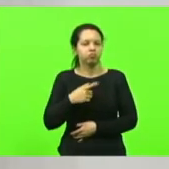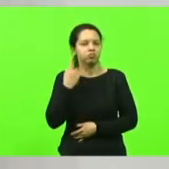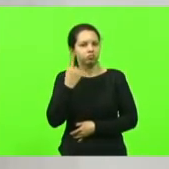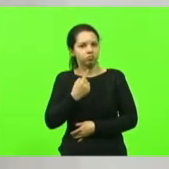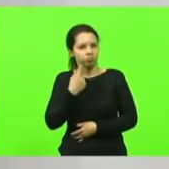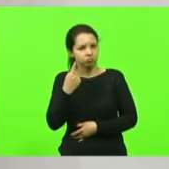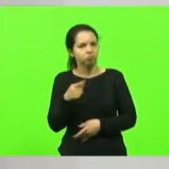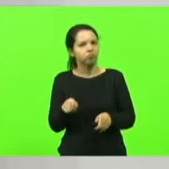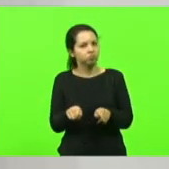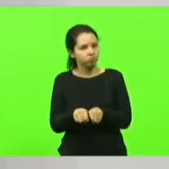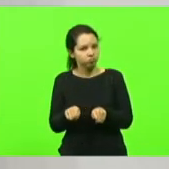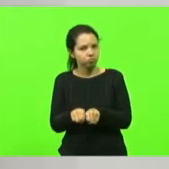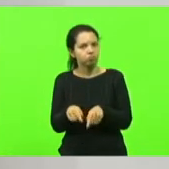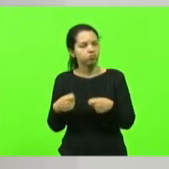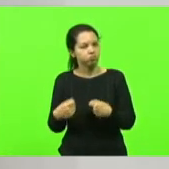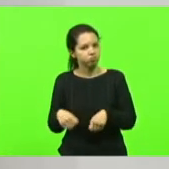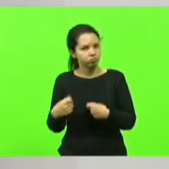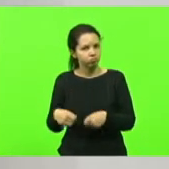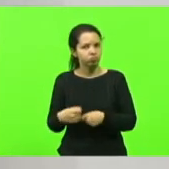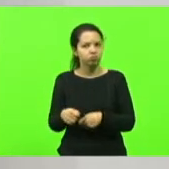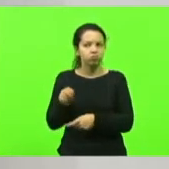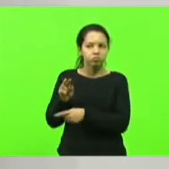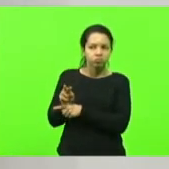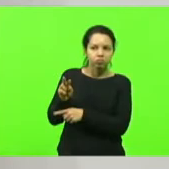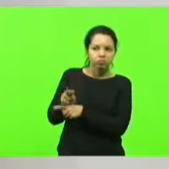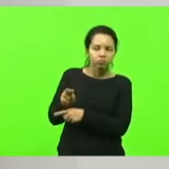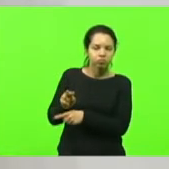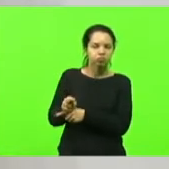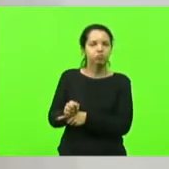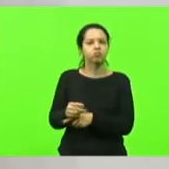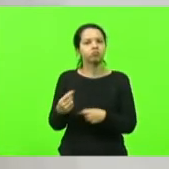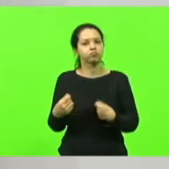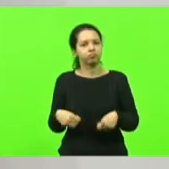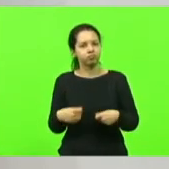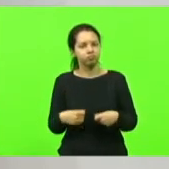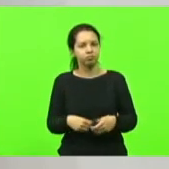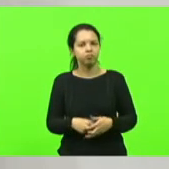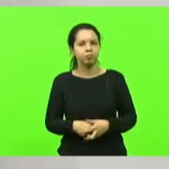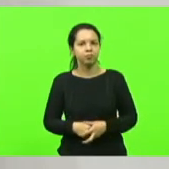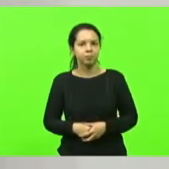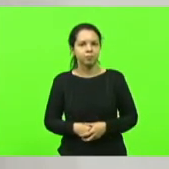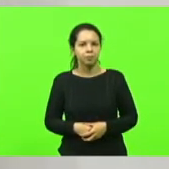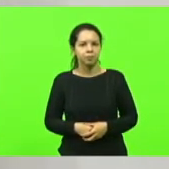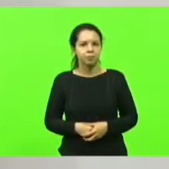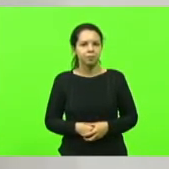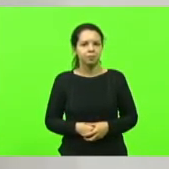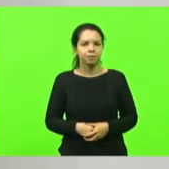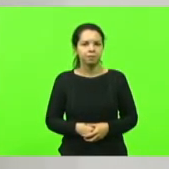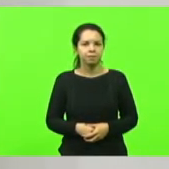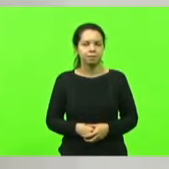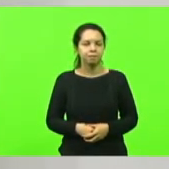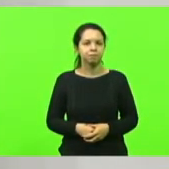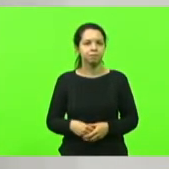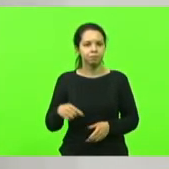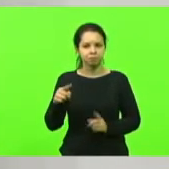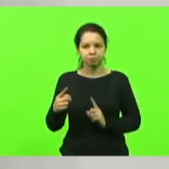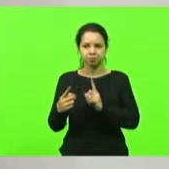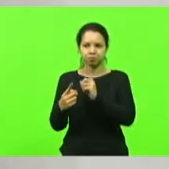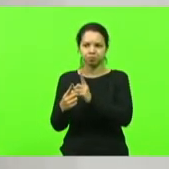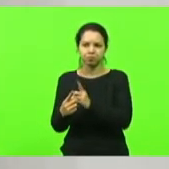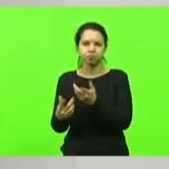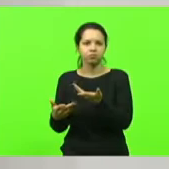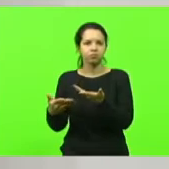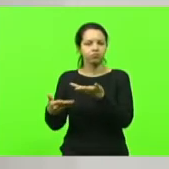também de fiscalização. E tivemos uma recepção muito